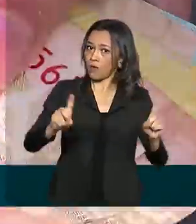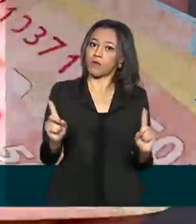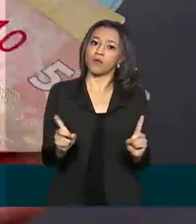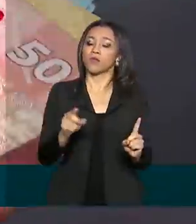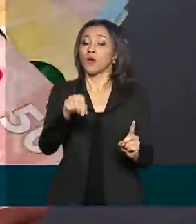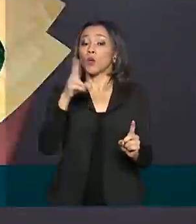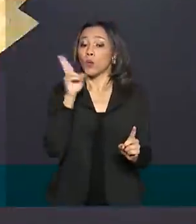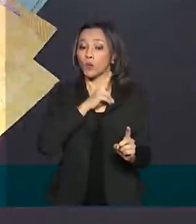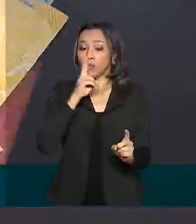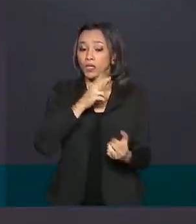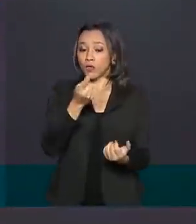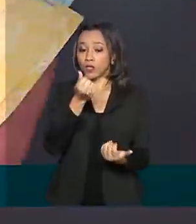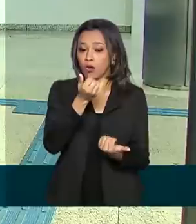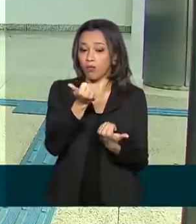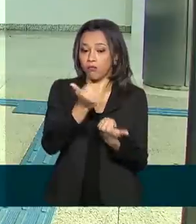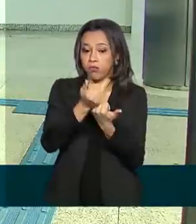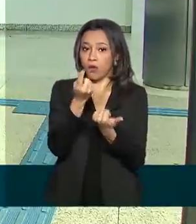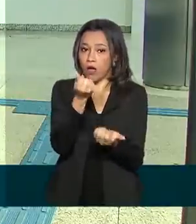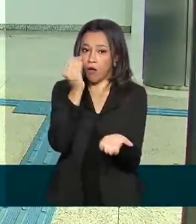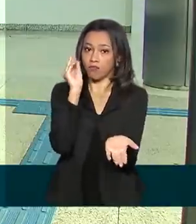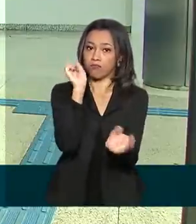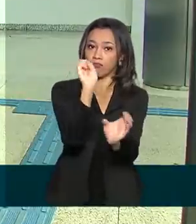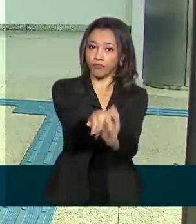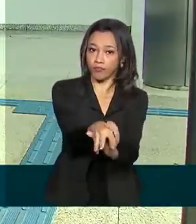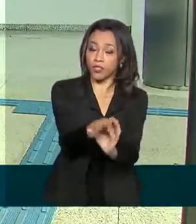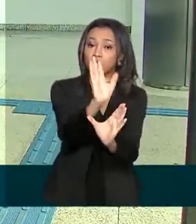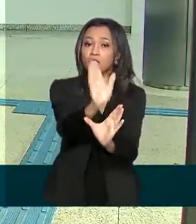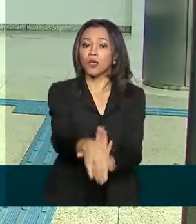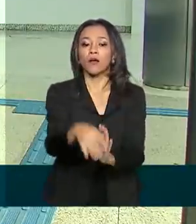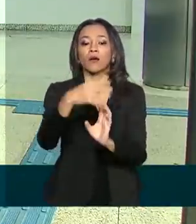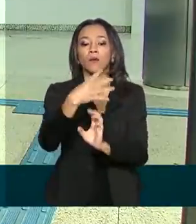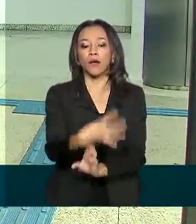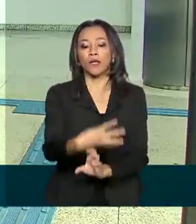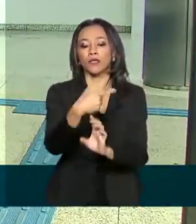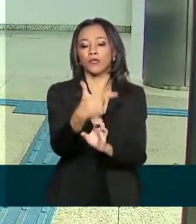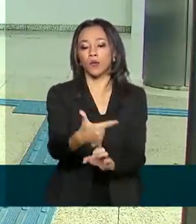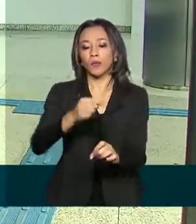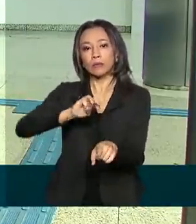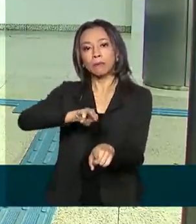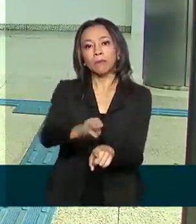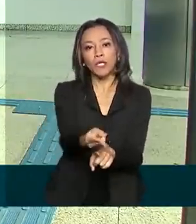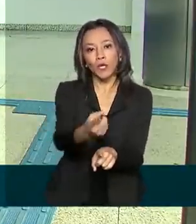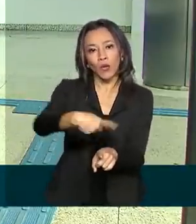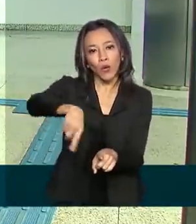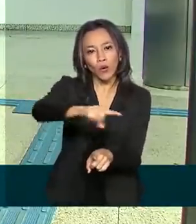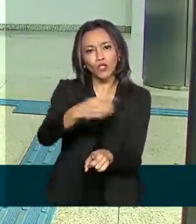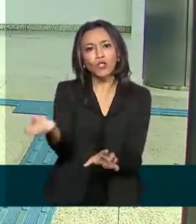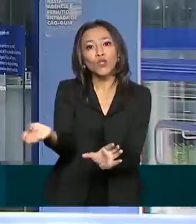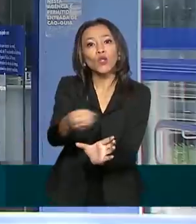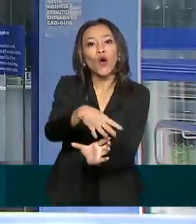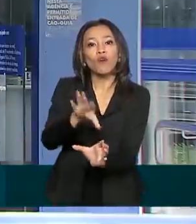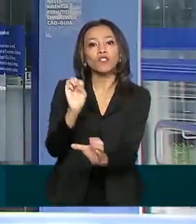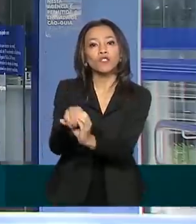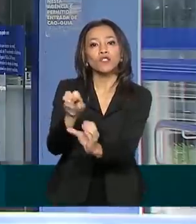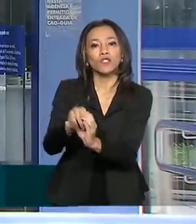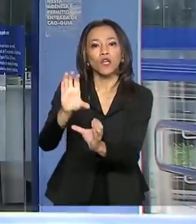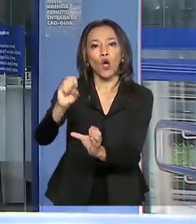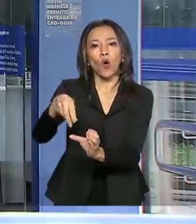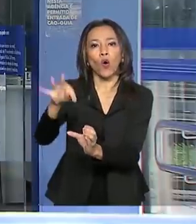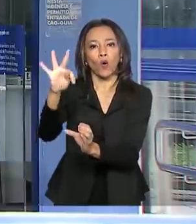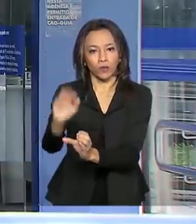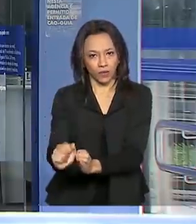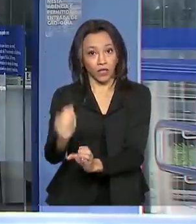emergencial é pago em dinheiro. Já são 42 milhões de novas contas digitais, que foram